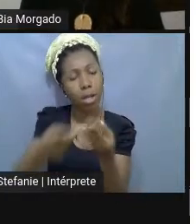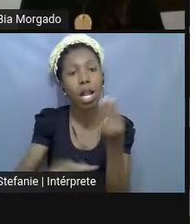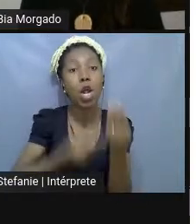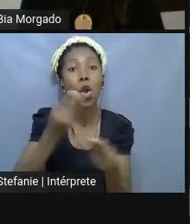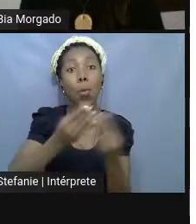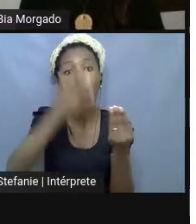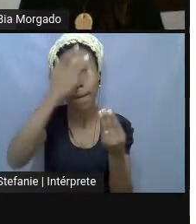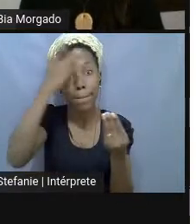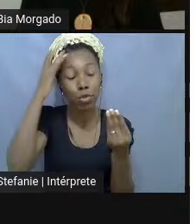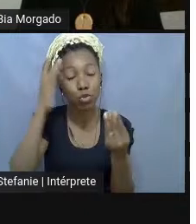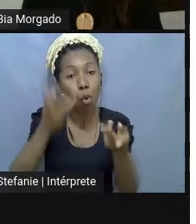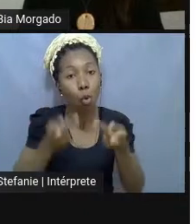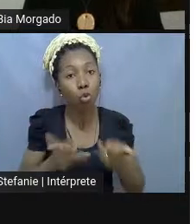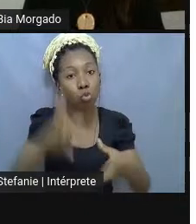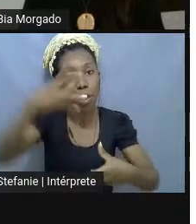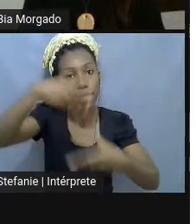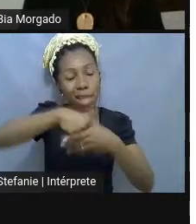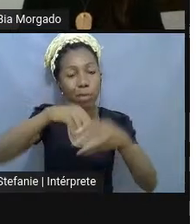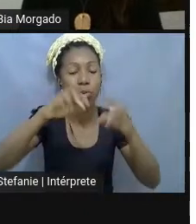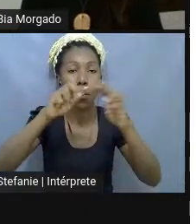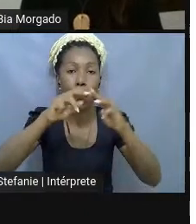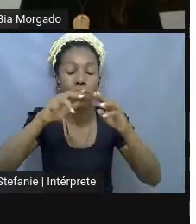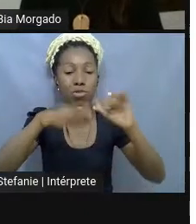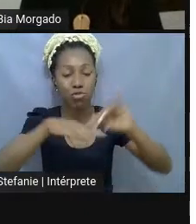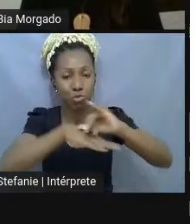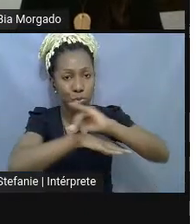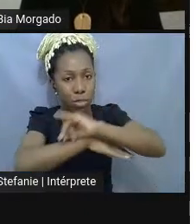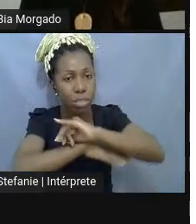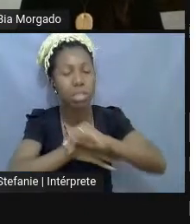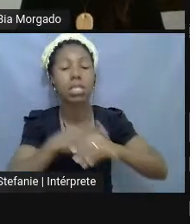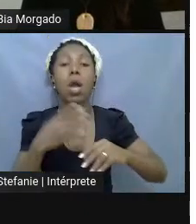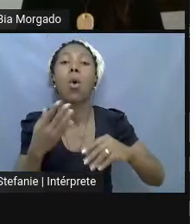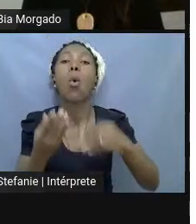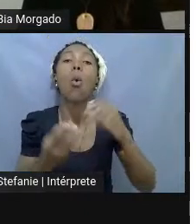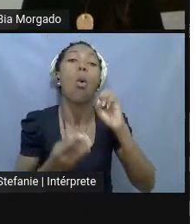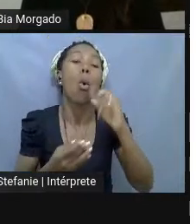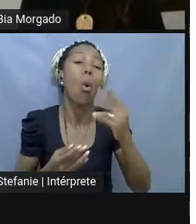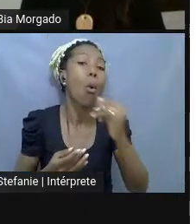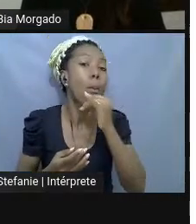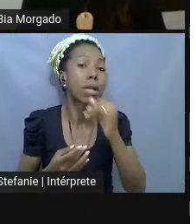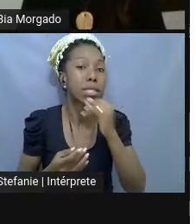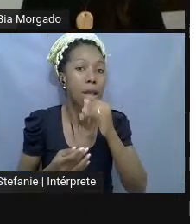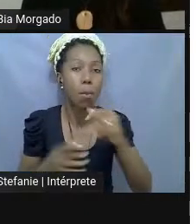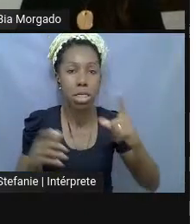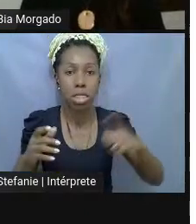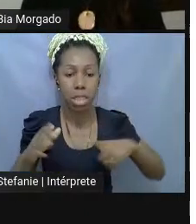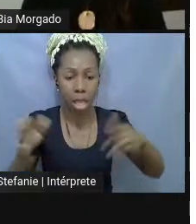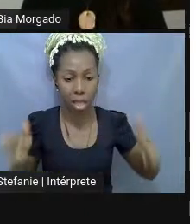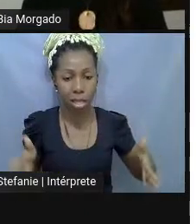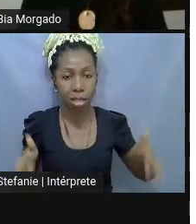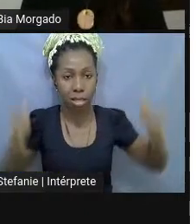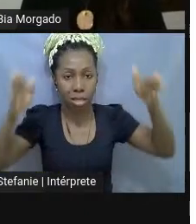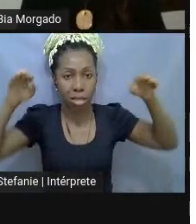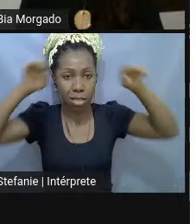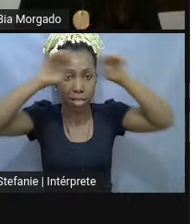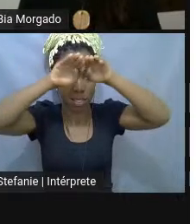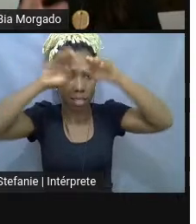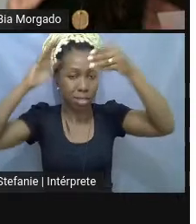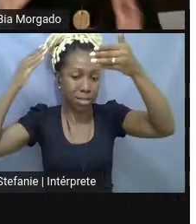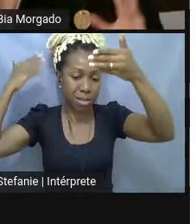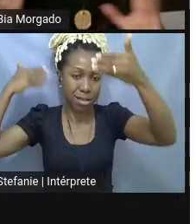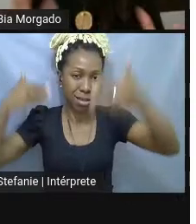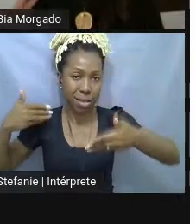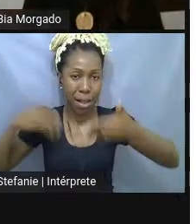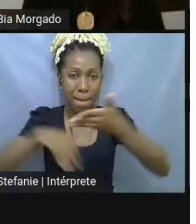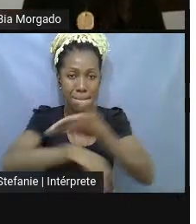formas de habitá-lo, como transformar um cubo branco numa zona de liberdade e invenção, então eu vi que, né,